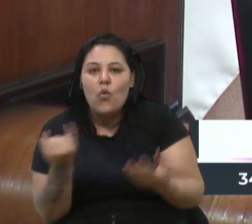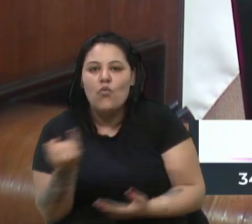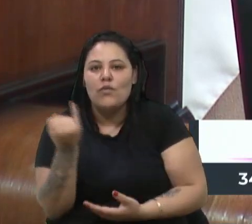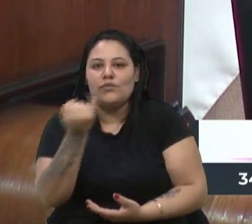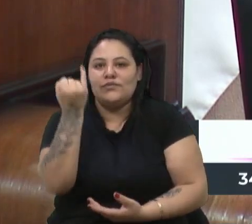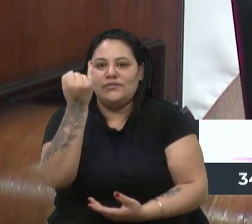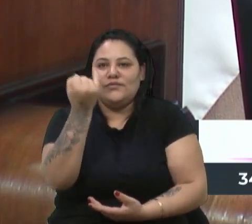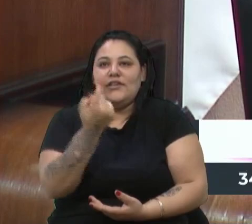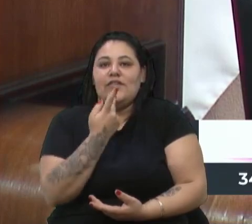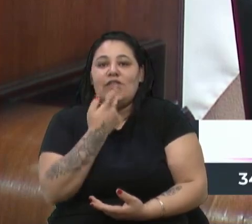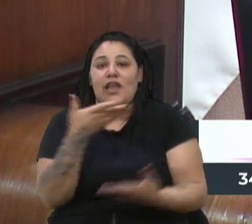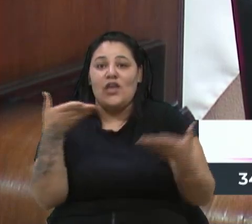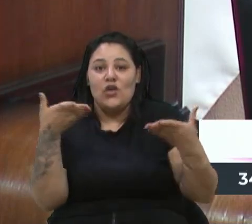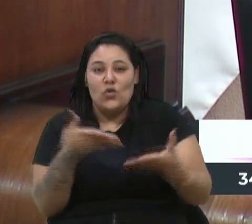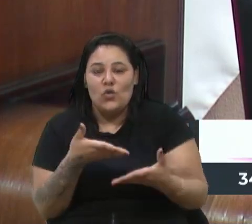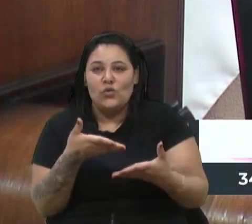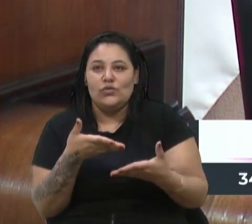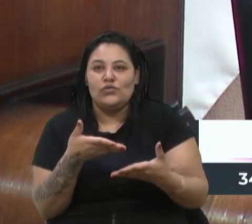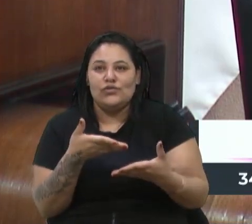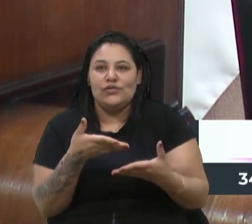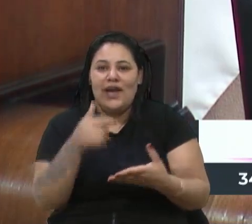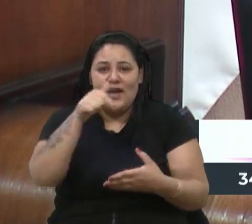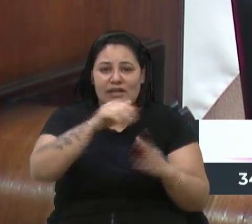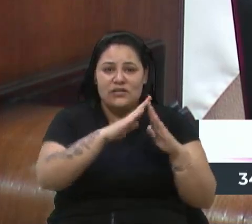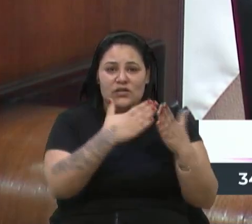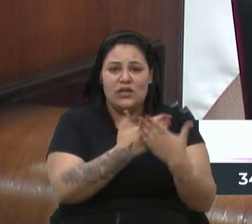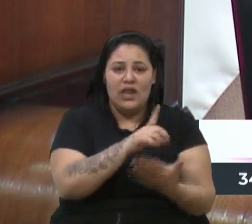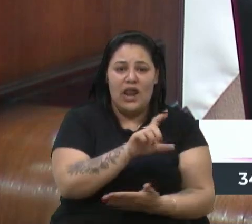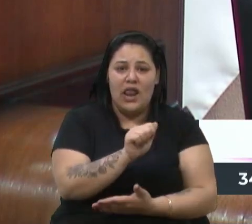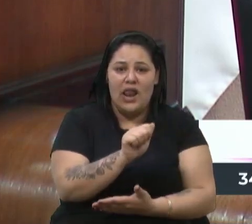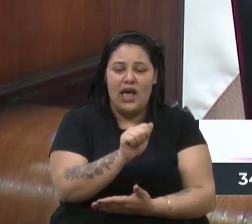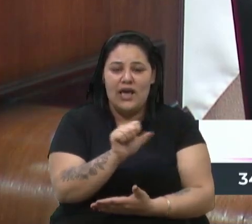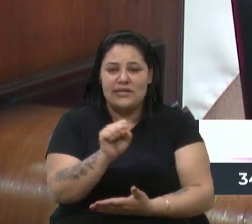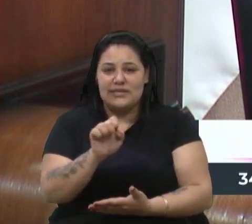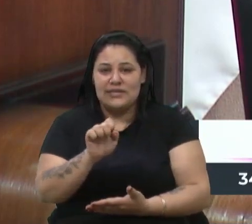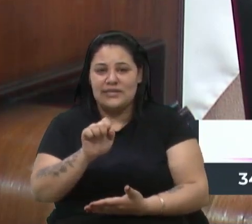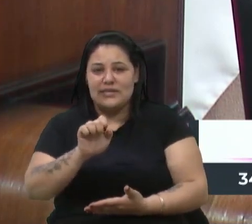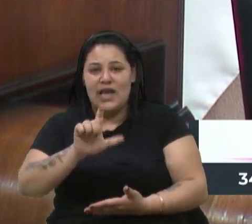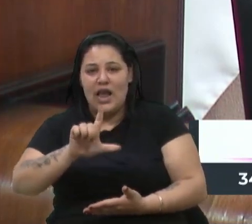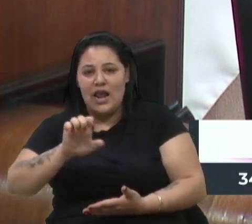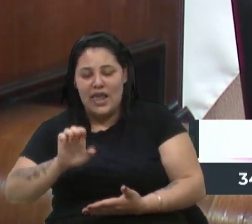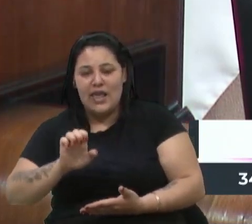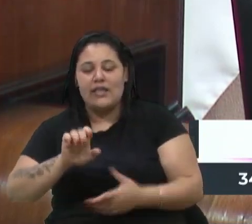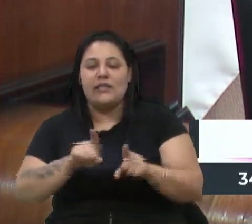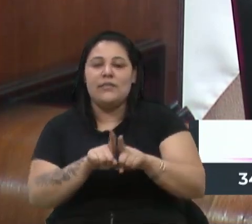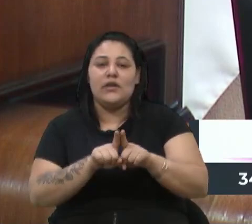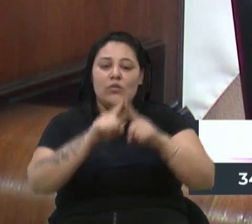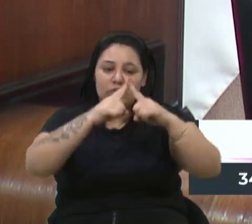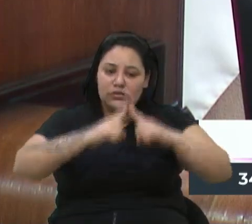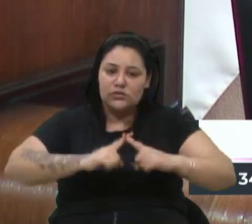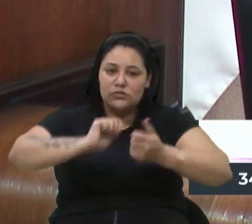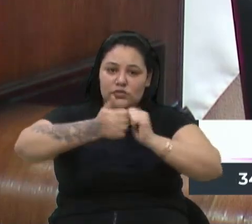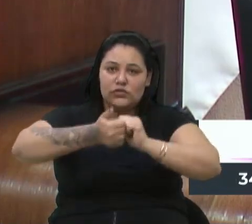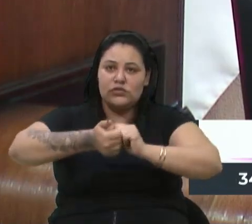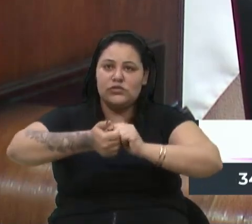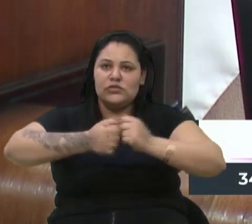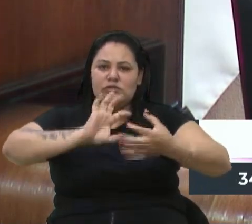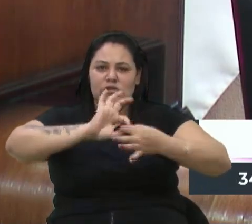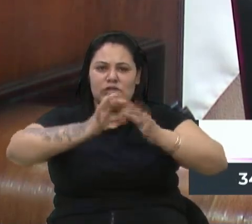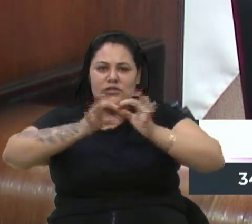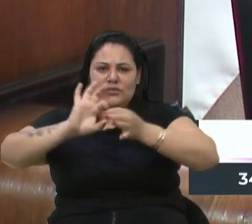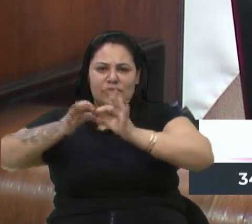hoje no voto de congratulações, aqui do La Salle Carmo, por exemplo, e de competições esportivas. E a gente já falou várias vezes sobre isso, Olimpíada de